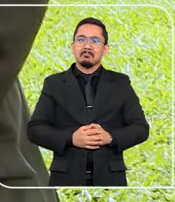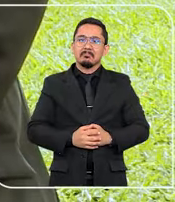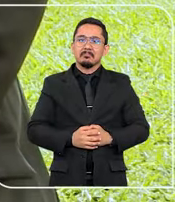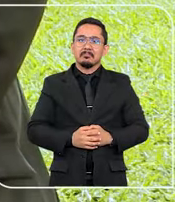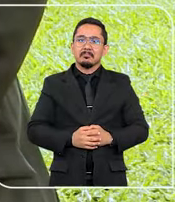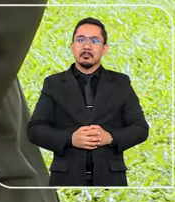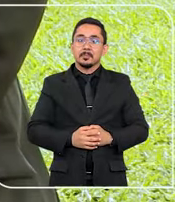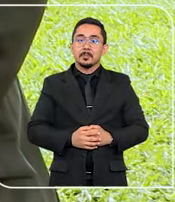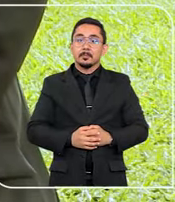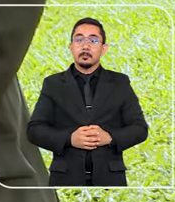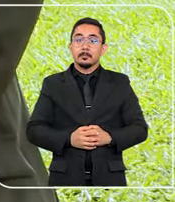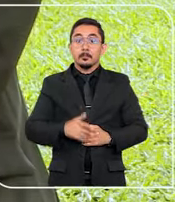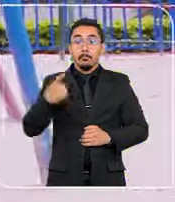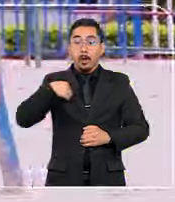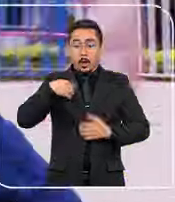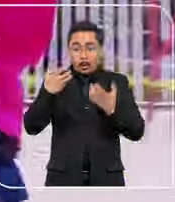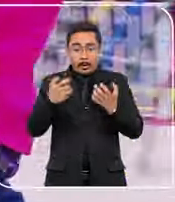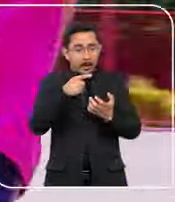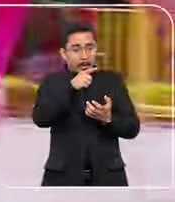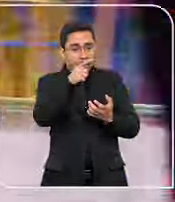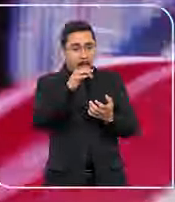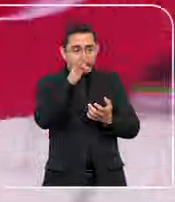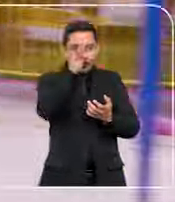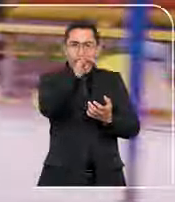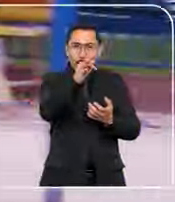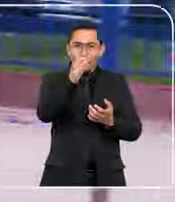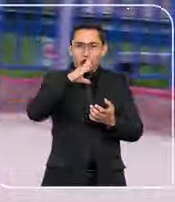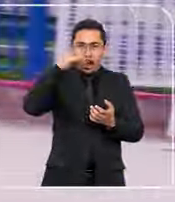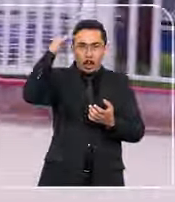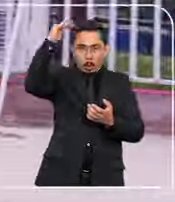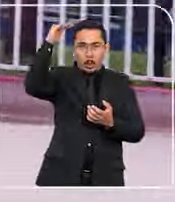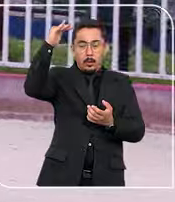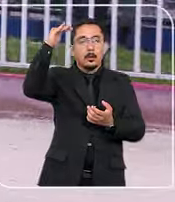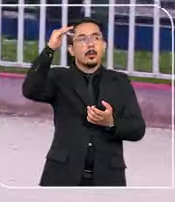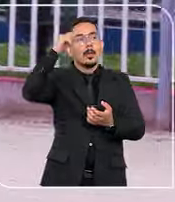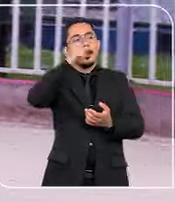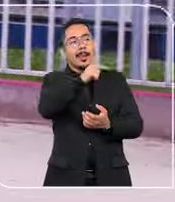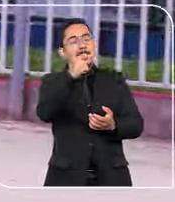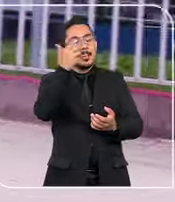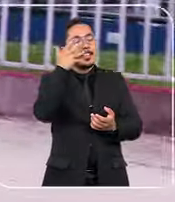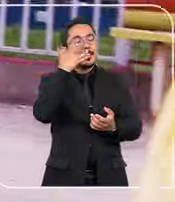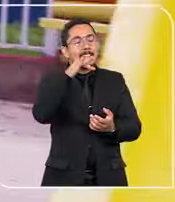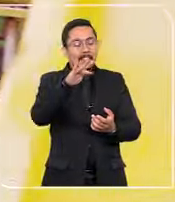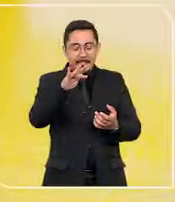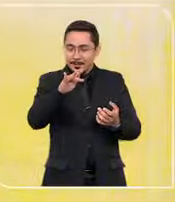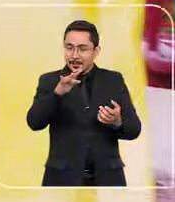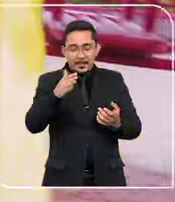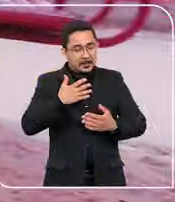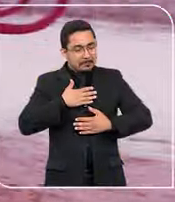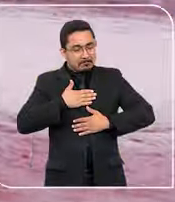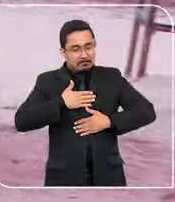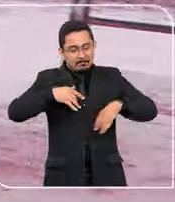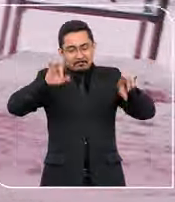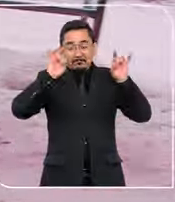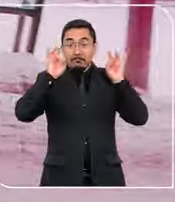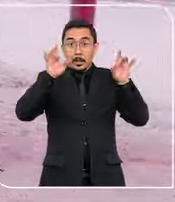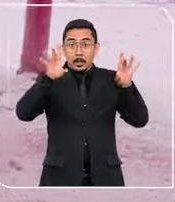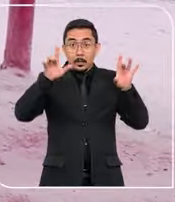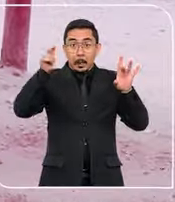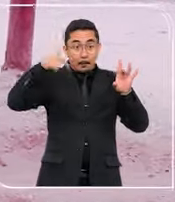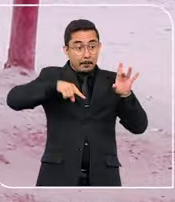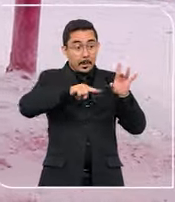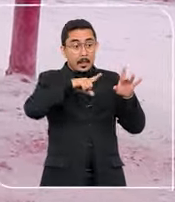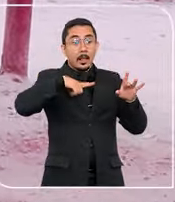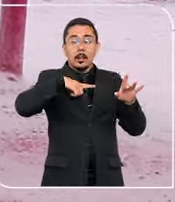de caráver. Quero que ele saiba, né, quando ele estiver grande, que ele é uma criança especial, que ele